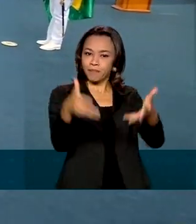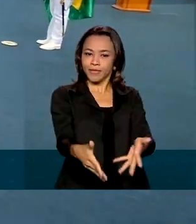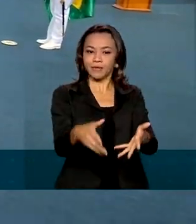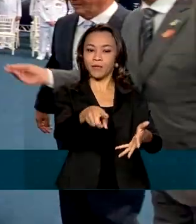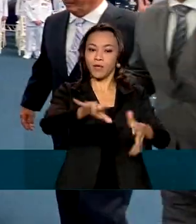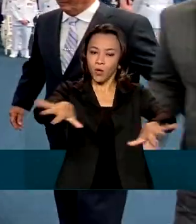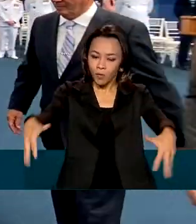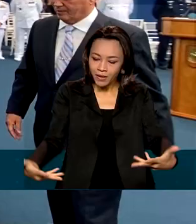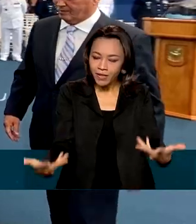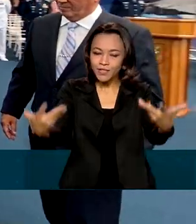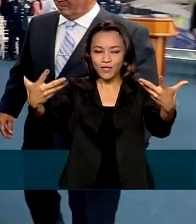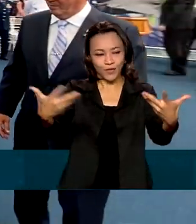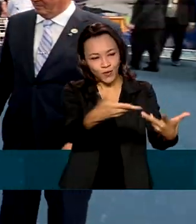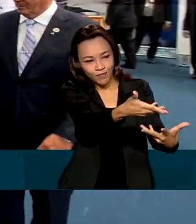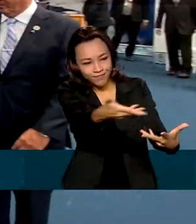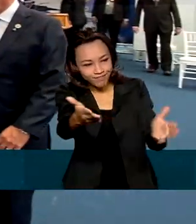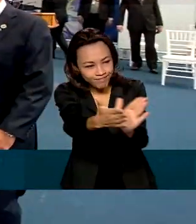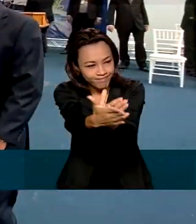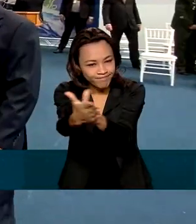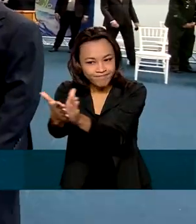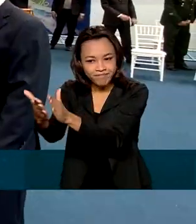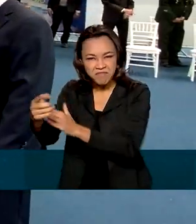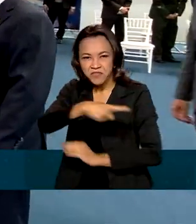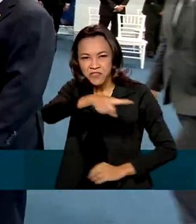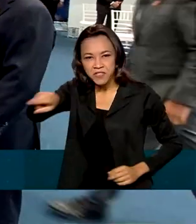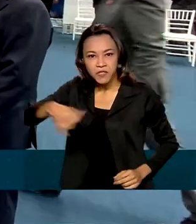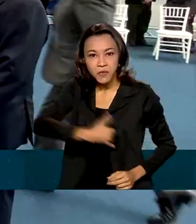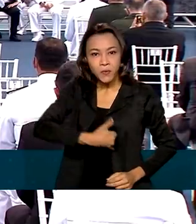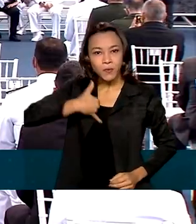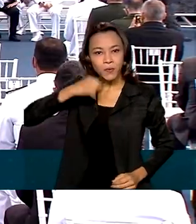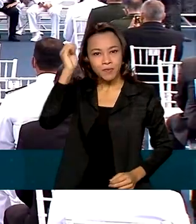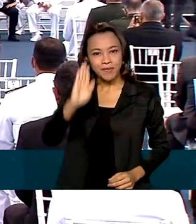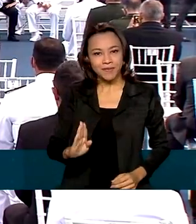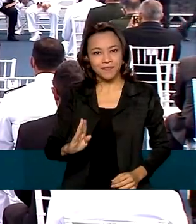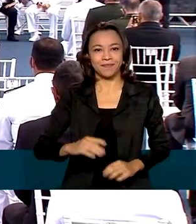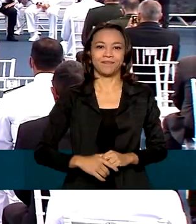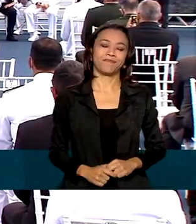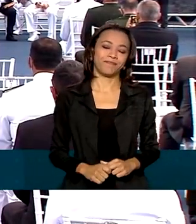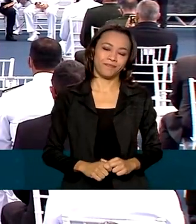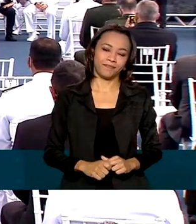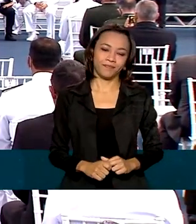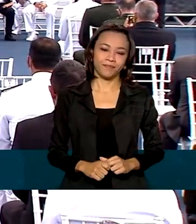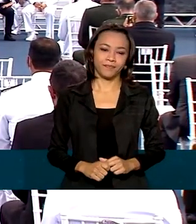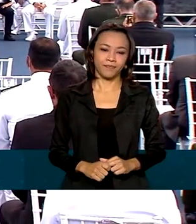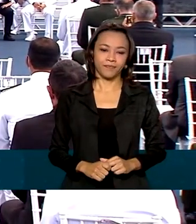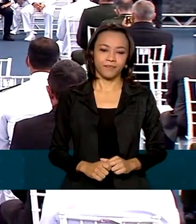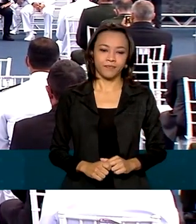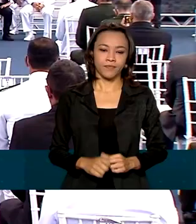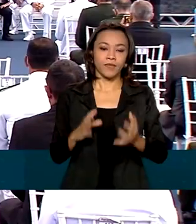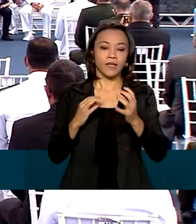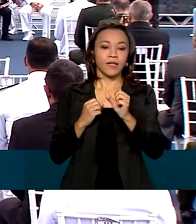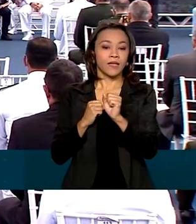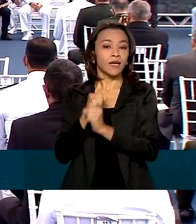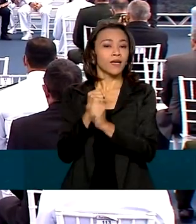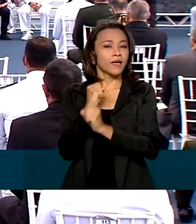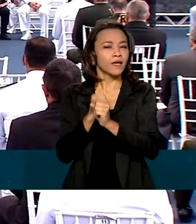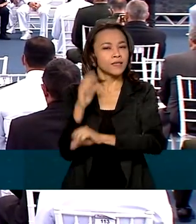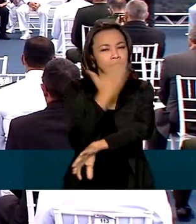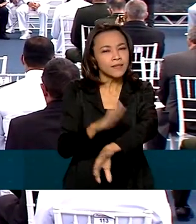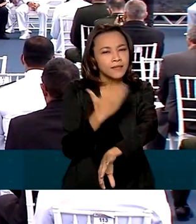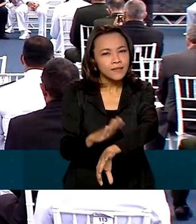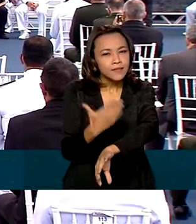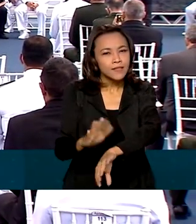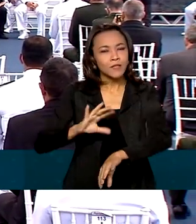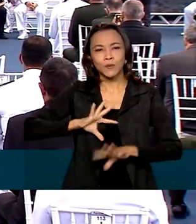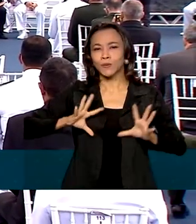atletas no Rio e diz que os medalhistas são um orgulho para o Brasil. São anos e anos de treinamento, onde tudo